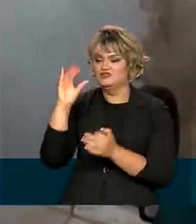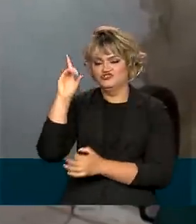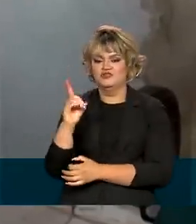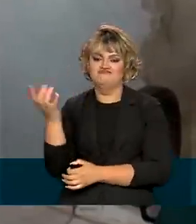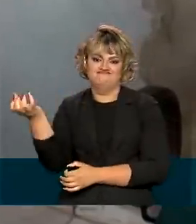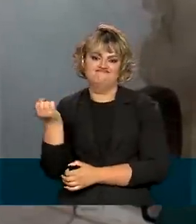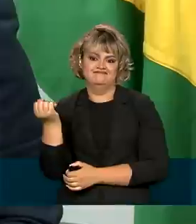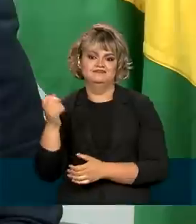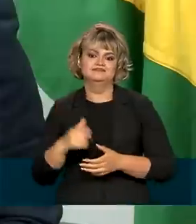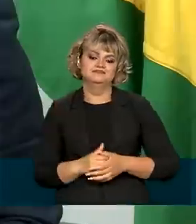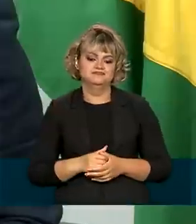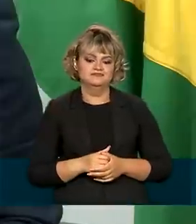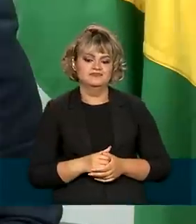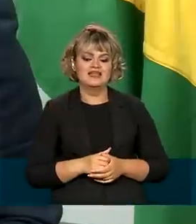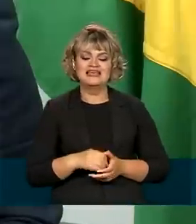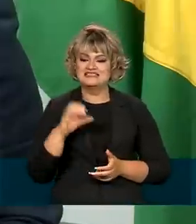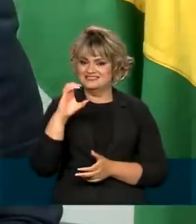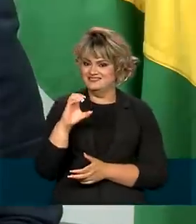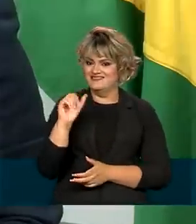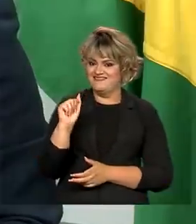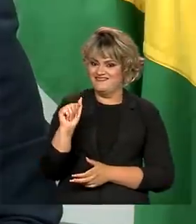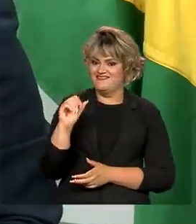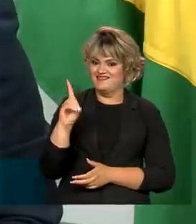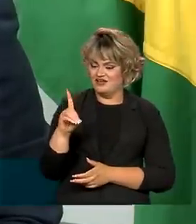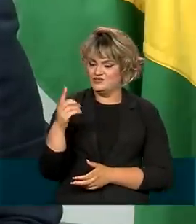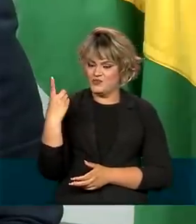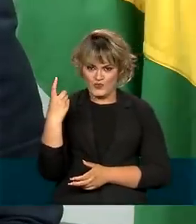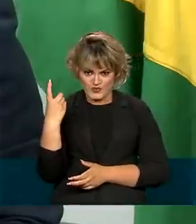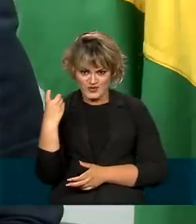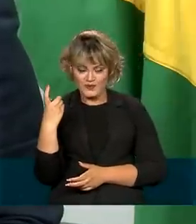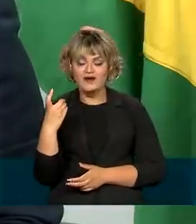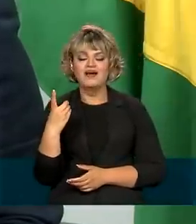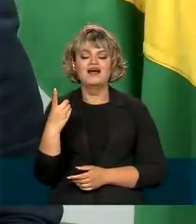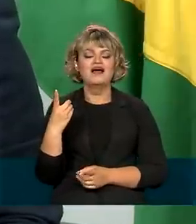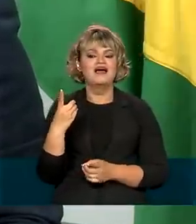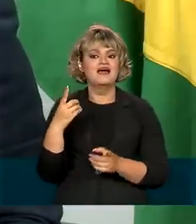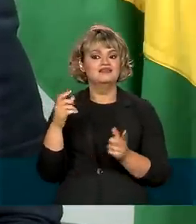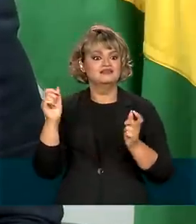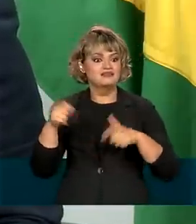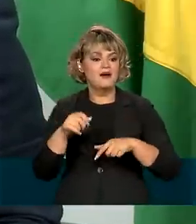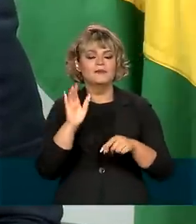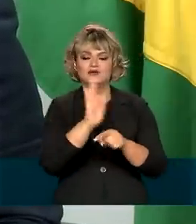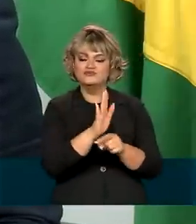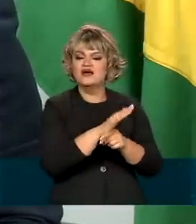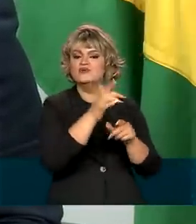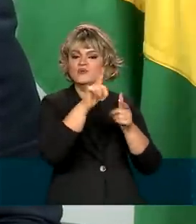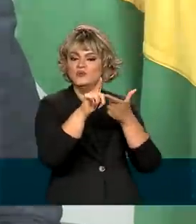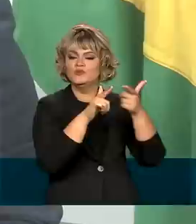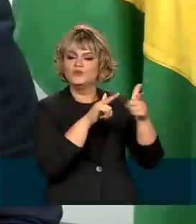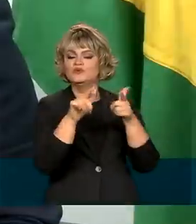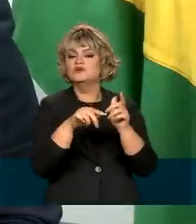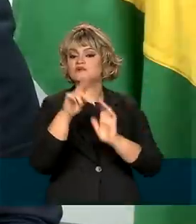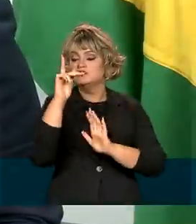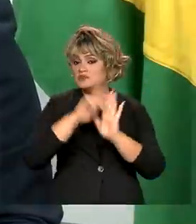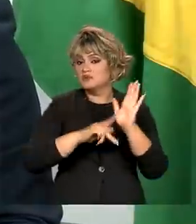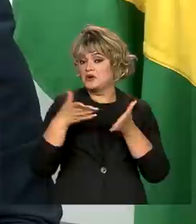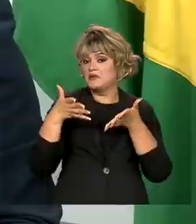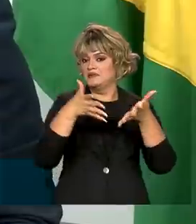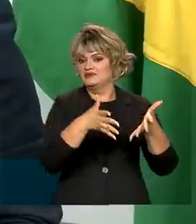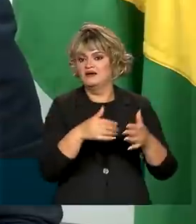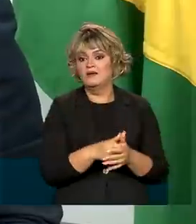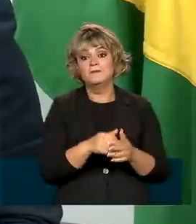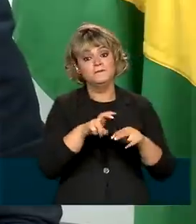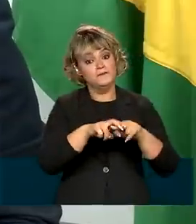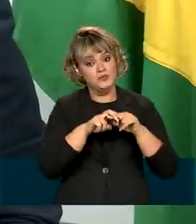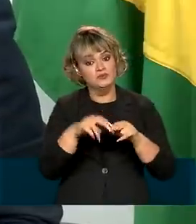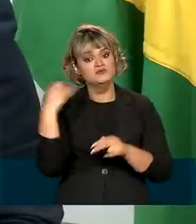os benefícios. O Cadastro Único é a porta de entrada de todos os programas sociais do governo federal. Então é importante que